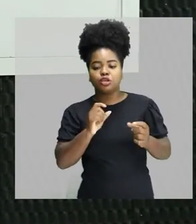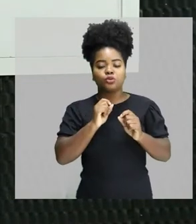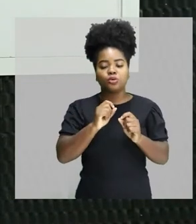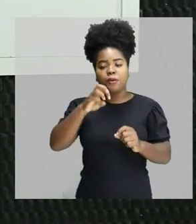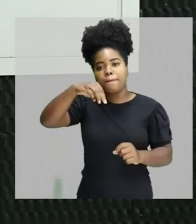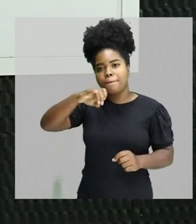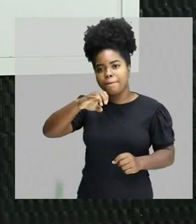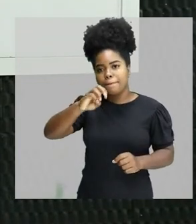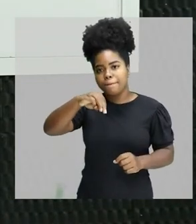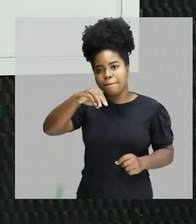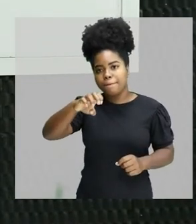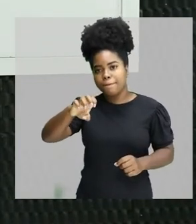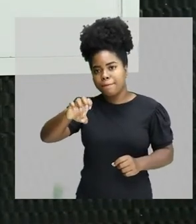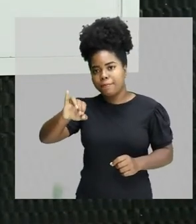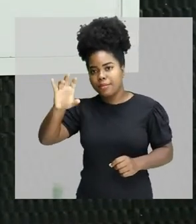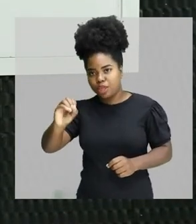ondas